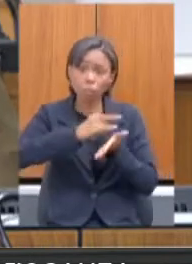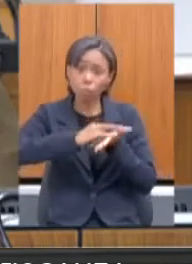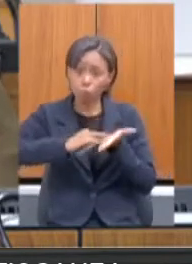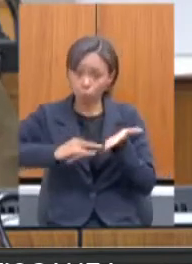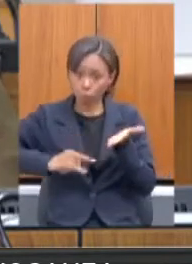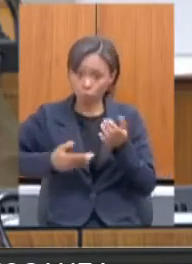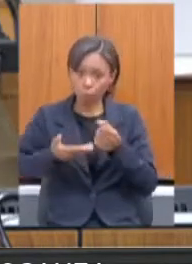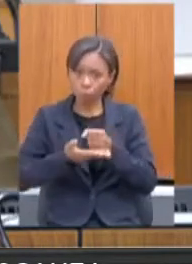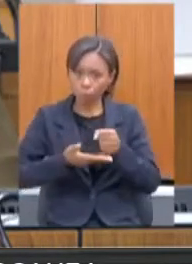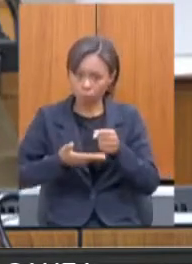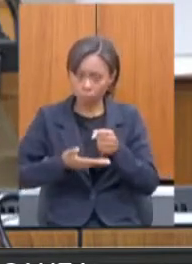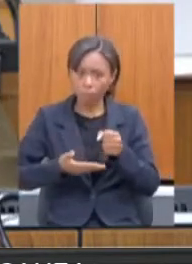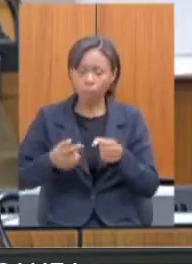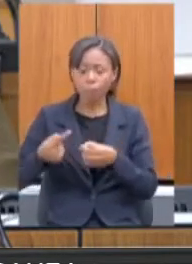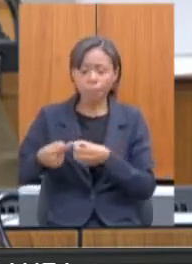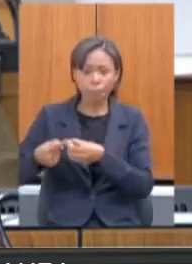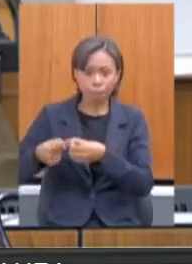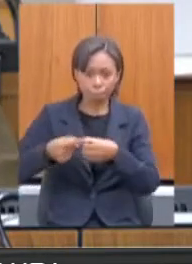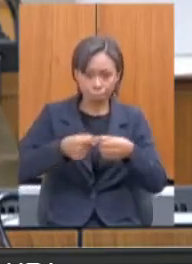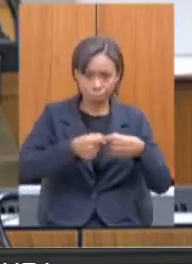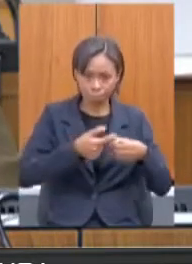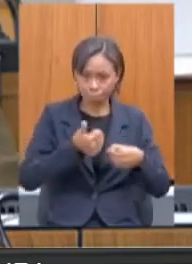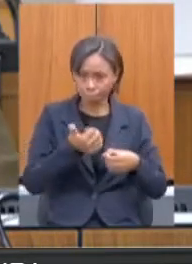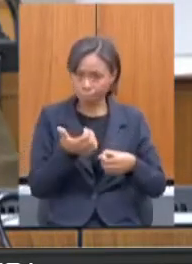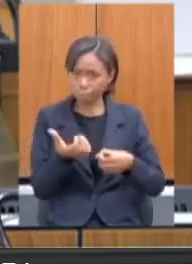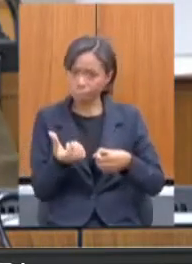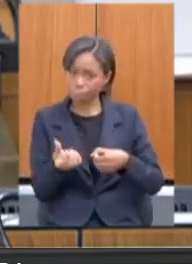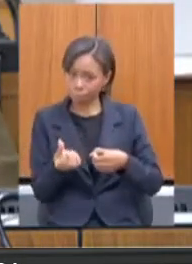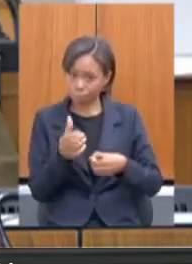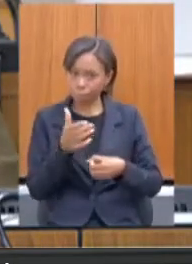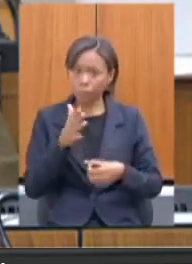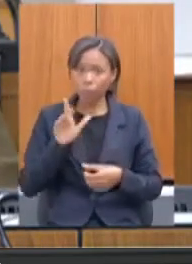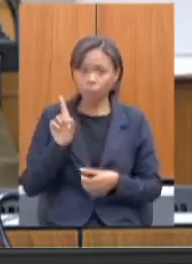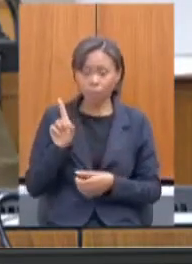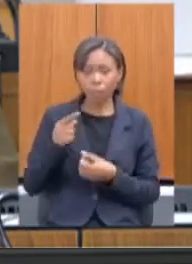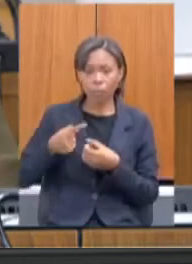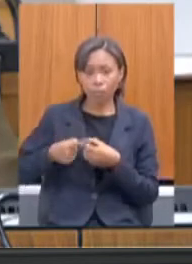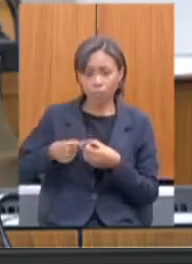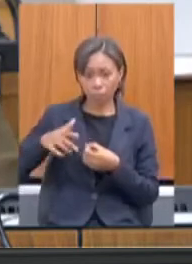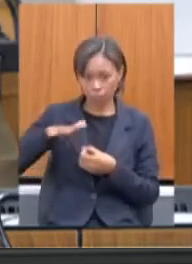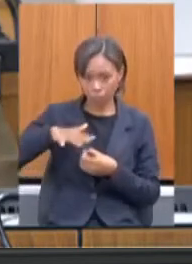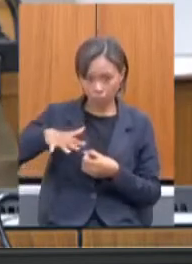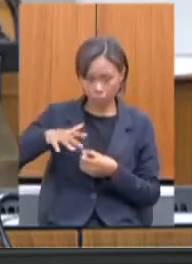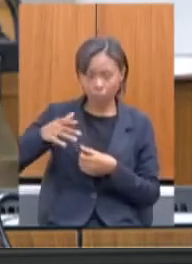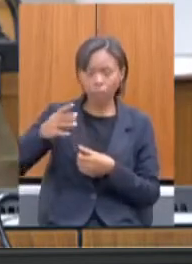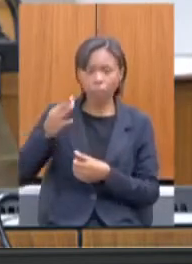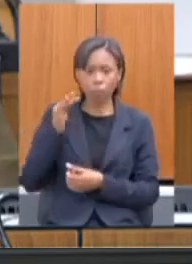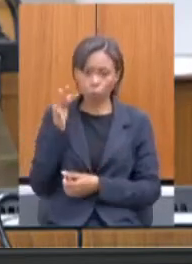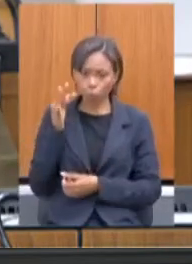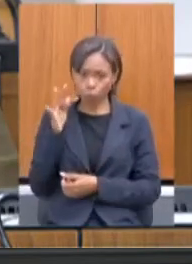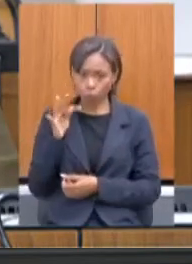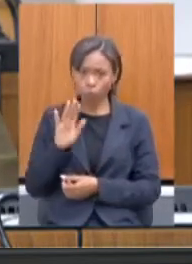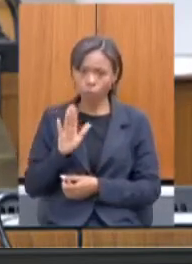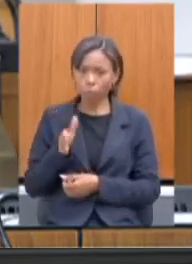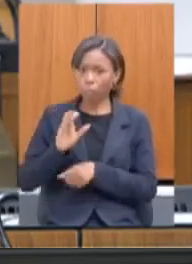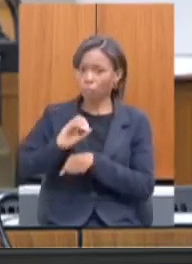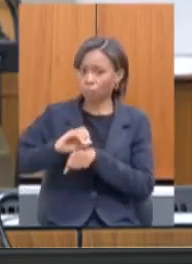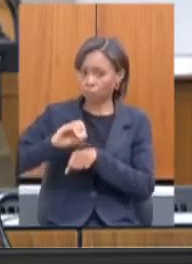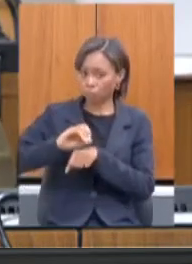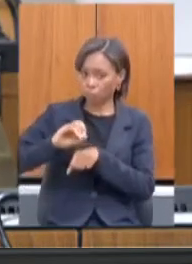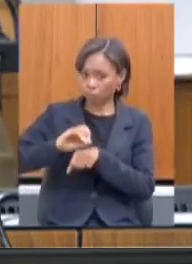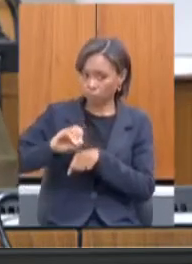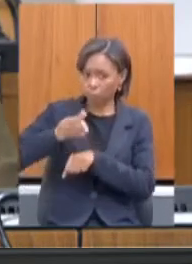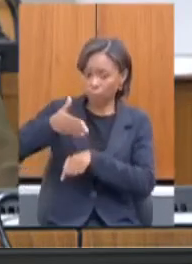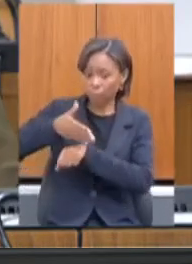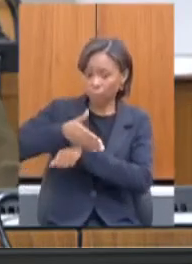Nos 16 municípios de IDH abaixo da regional de Teófilo Otônio, nós tivemos oficina de acesso à documentação